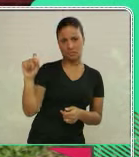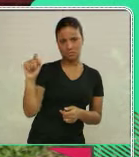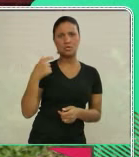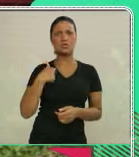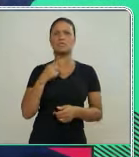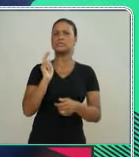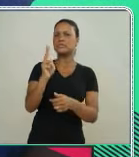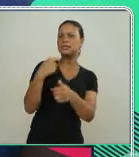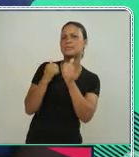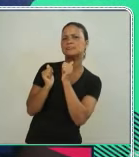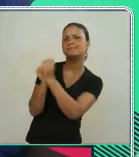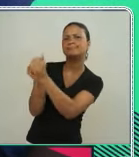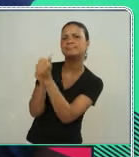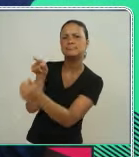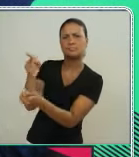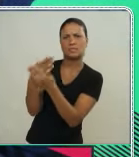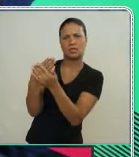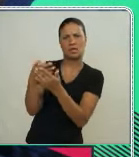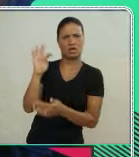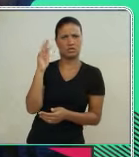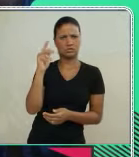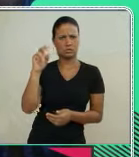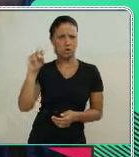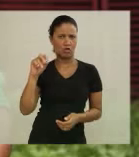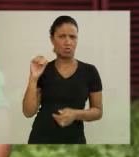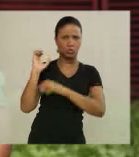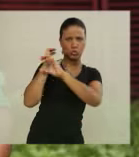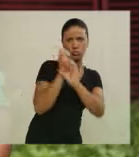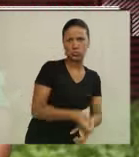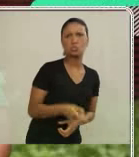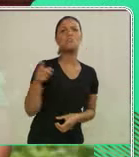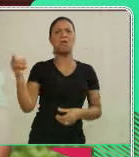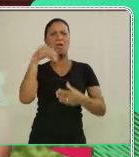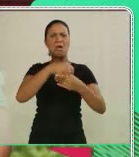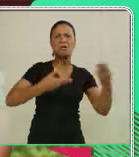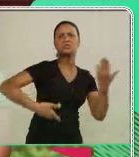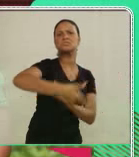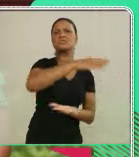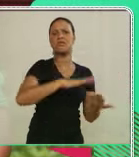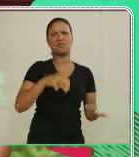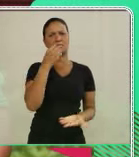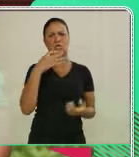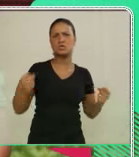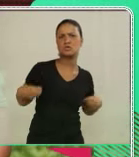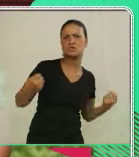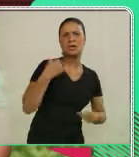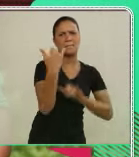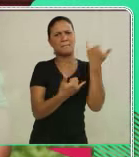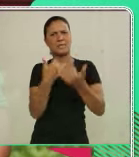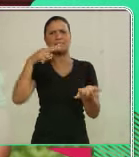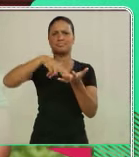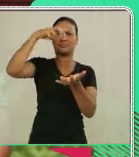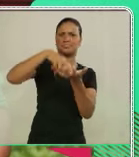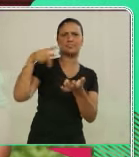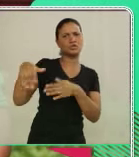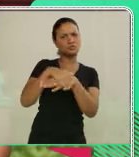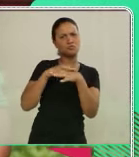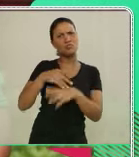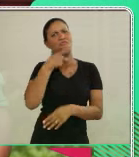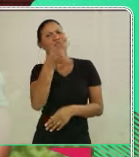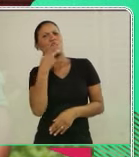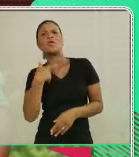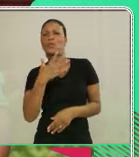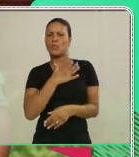irmã do Tiago. Eu acompanho a aula do Tiago no judô. Ele se enturma com as outras crianças e está correndo, está brincando, está